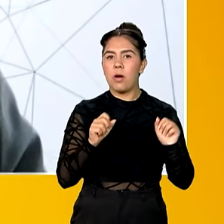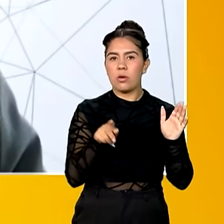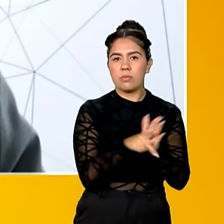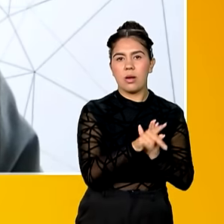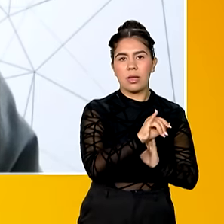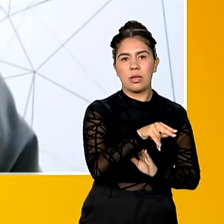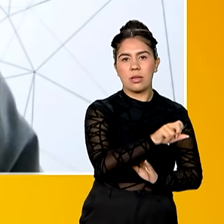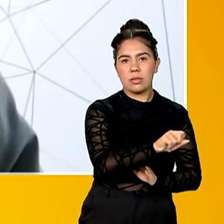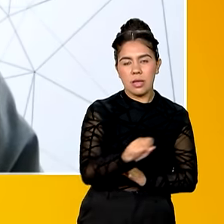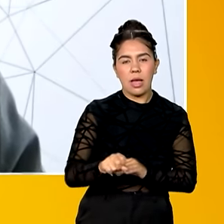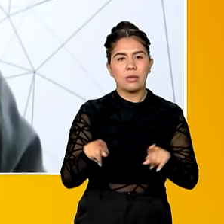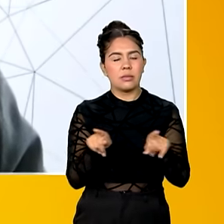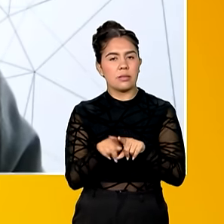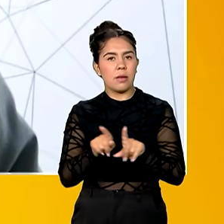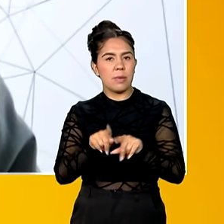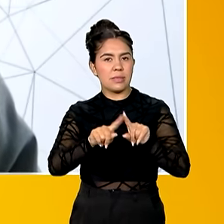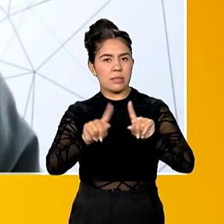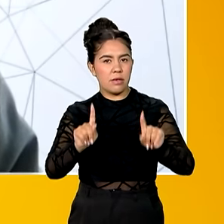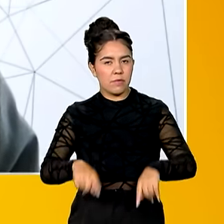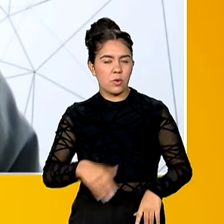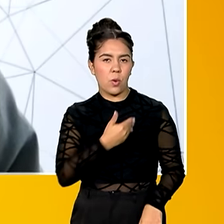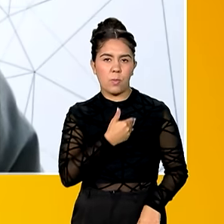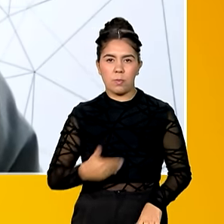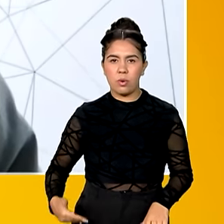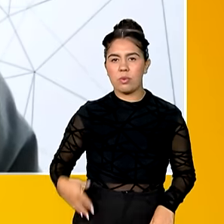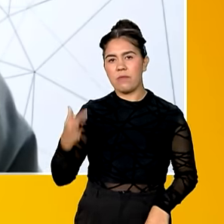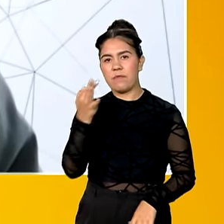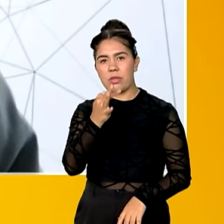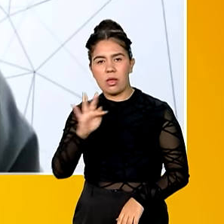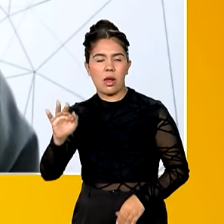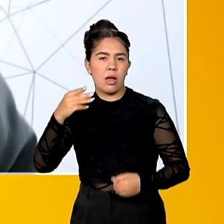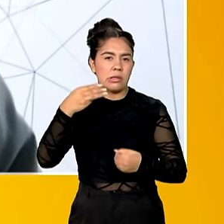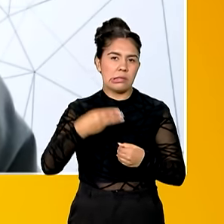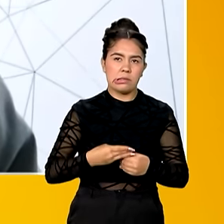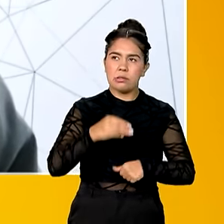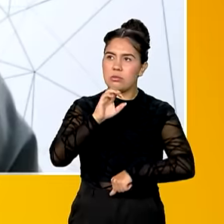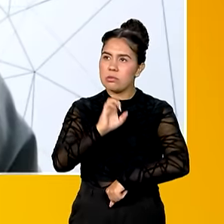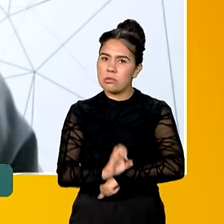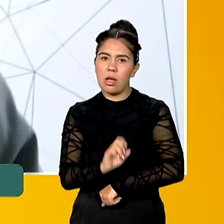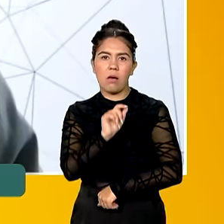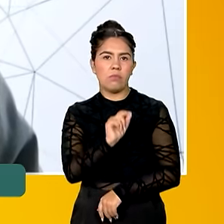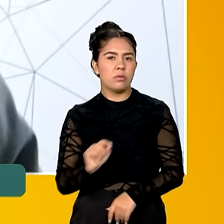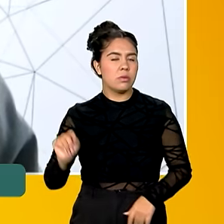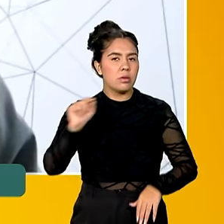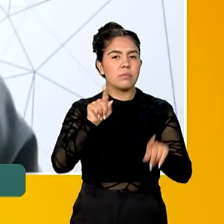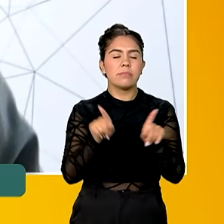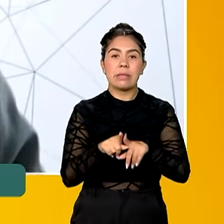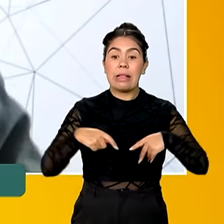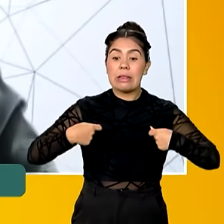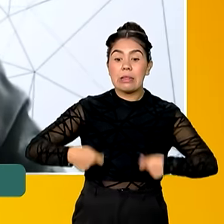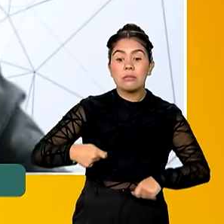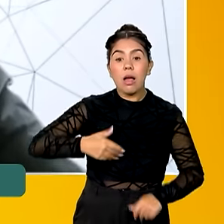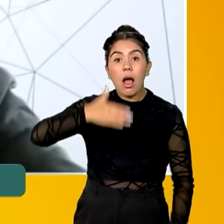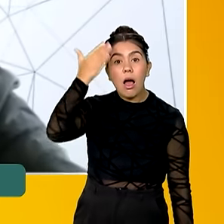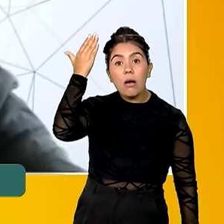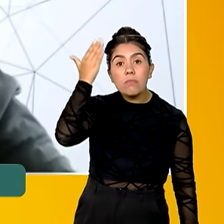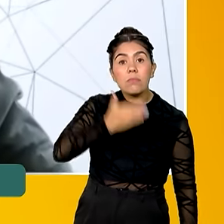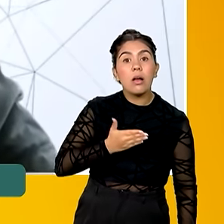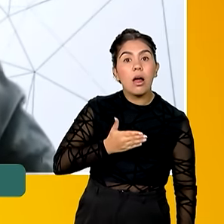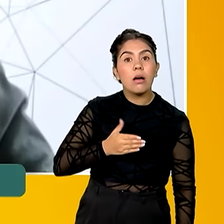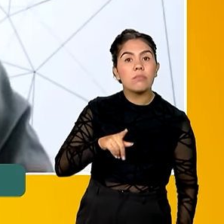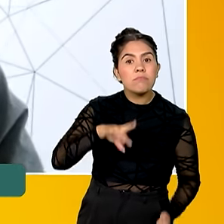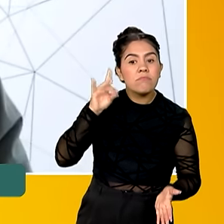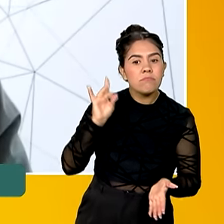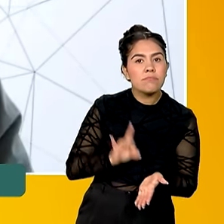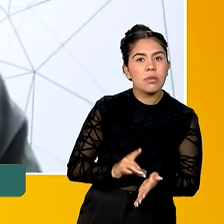servidores públicos federais, estaduais, municipais, enfim. Tem vários benefícios em que é necessária essa comprovação de que você sabe, de